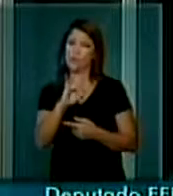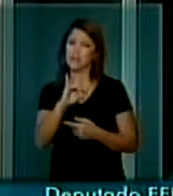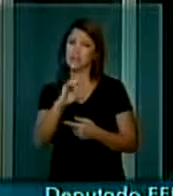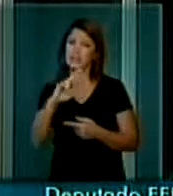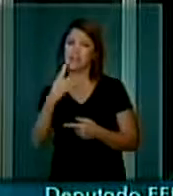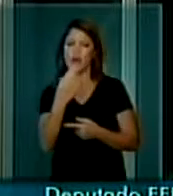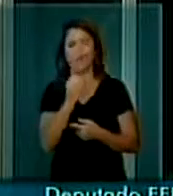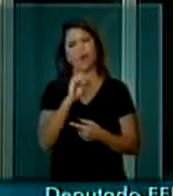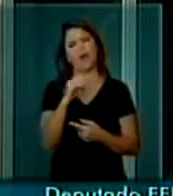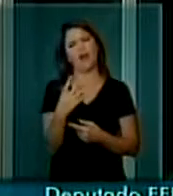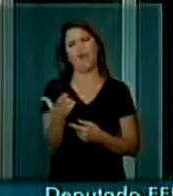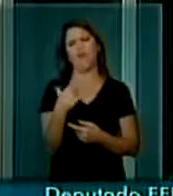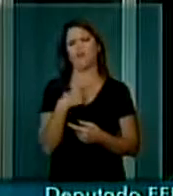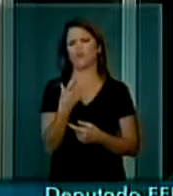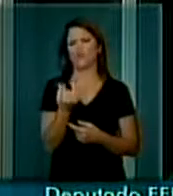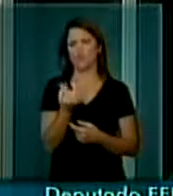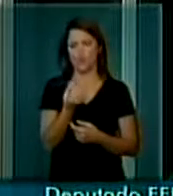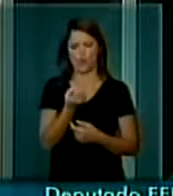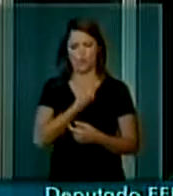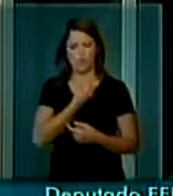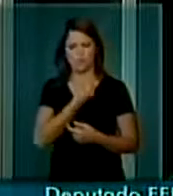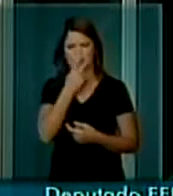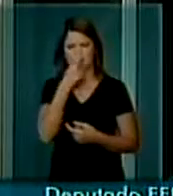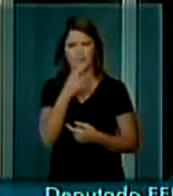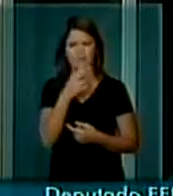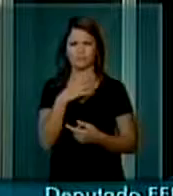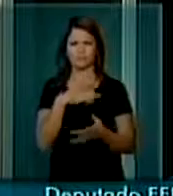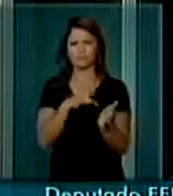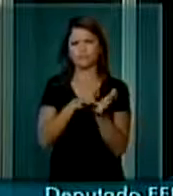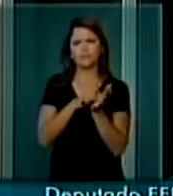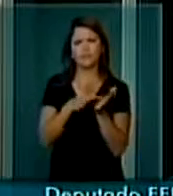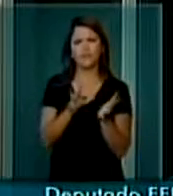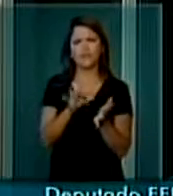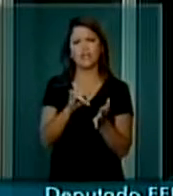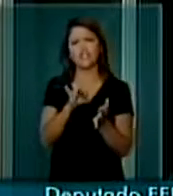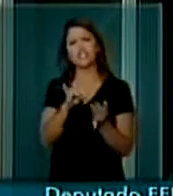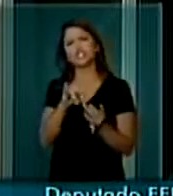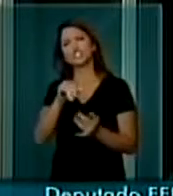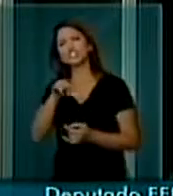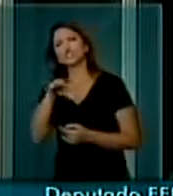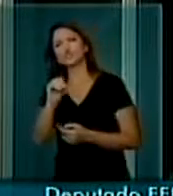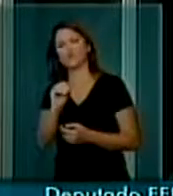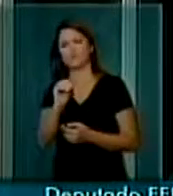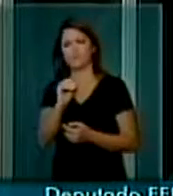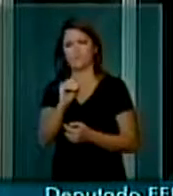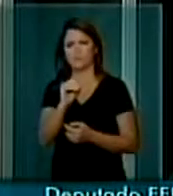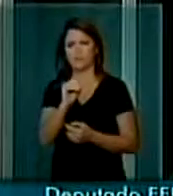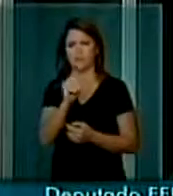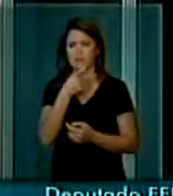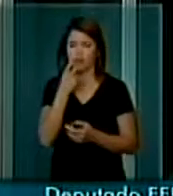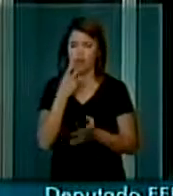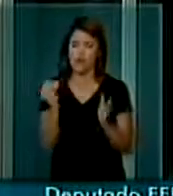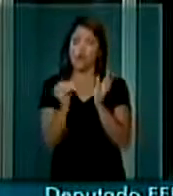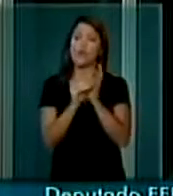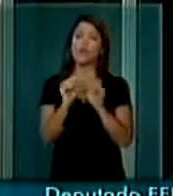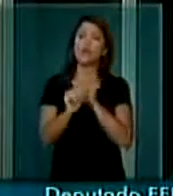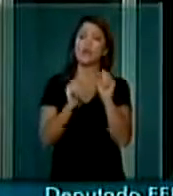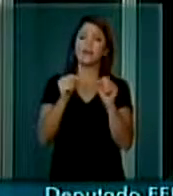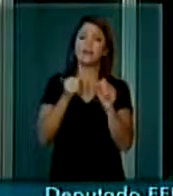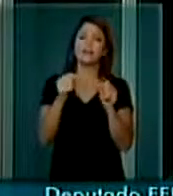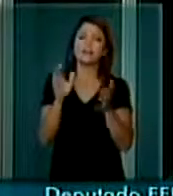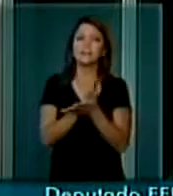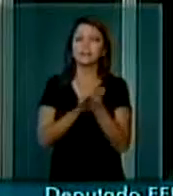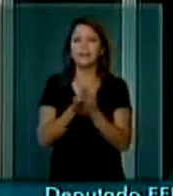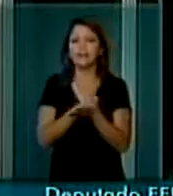fixício, um número que é colocado sem o menor